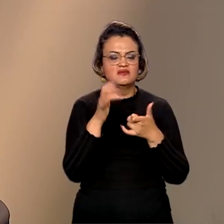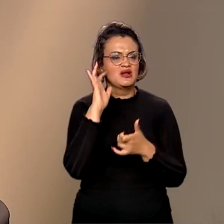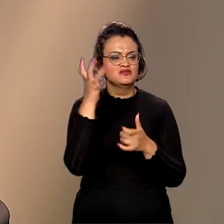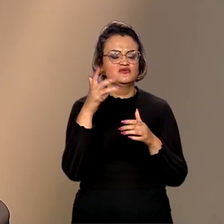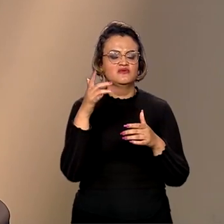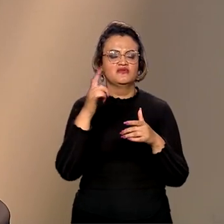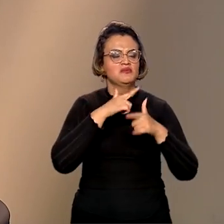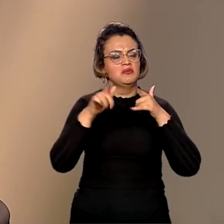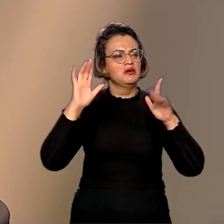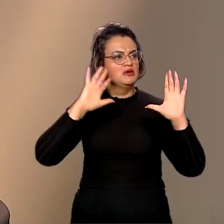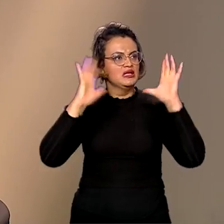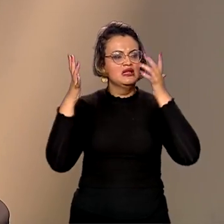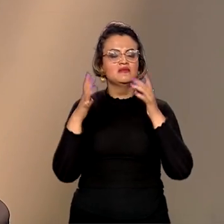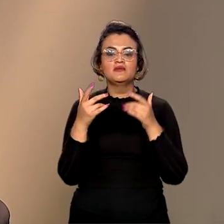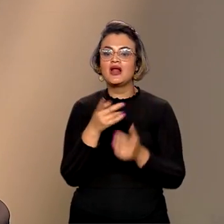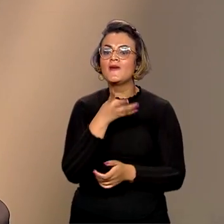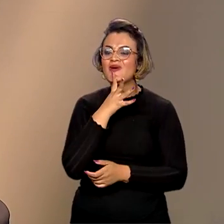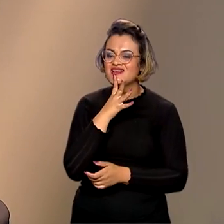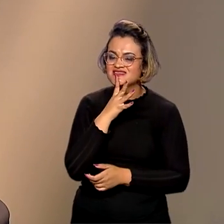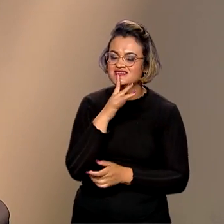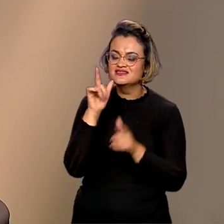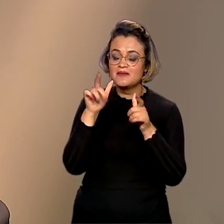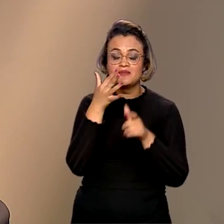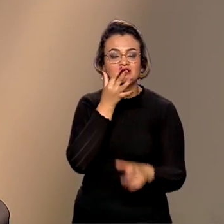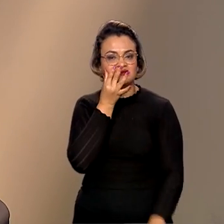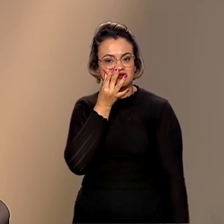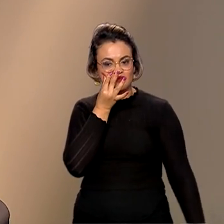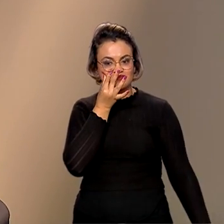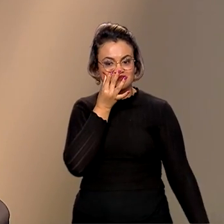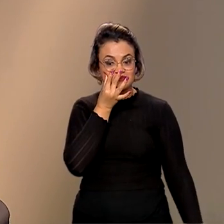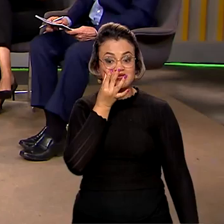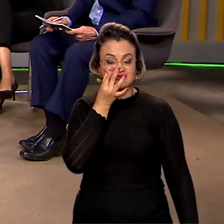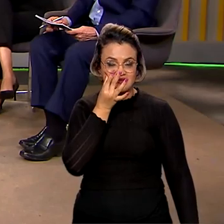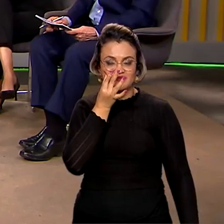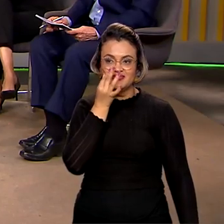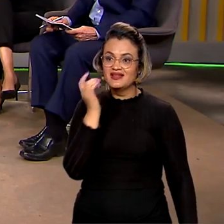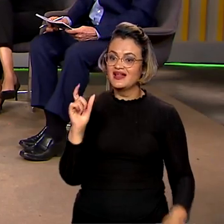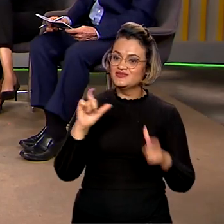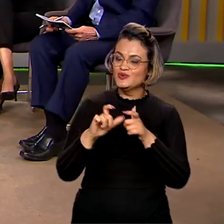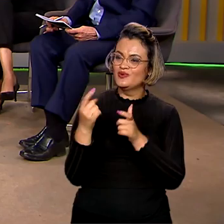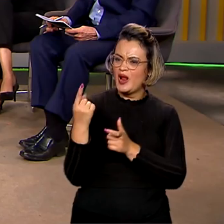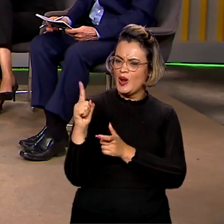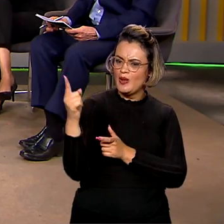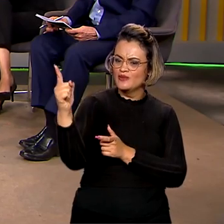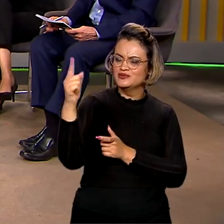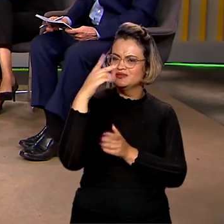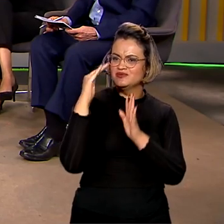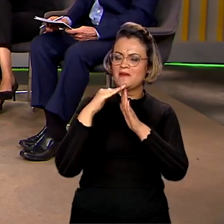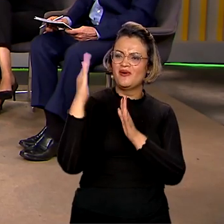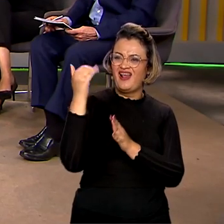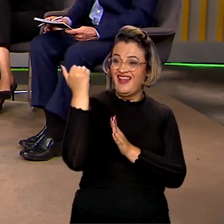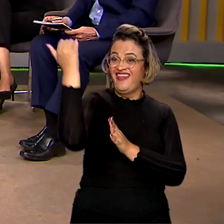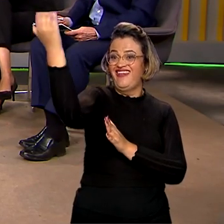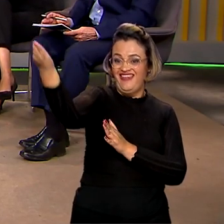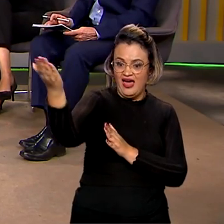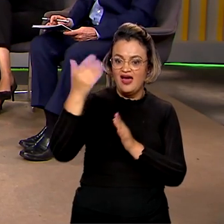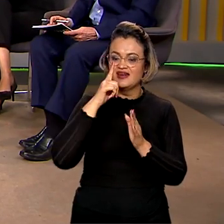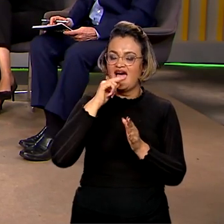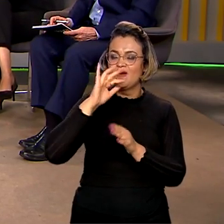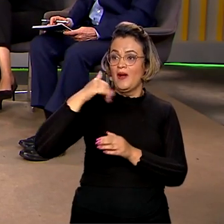climática para conhecer em loco. Muitas vezes lá do outro lado do oceano, né? É, sei que tem muita gente que